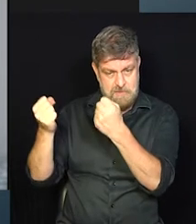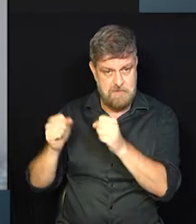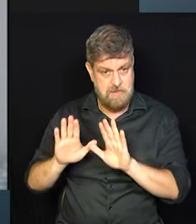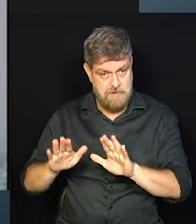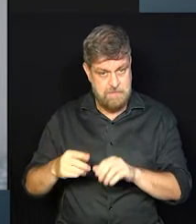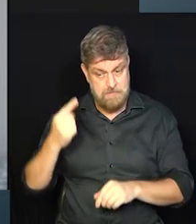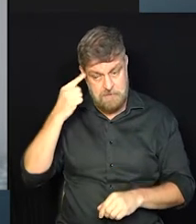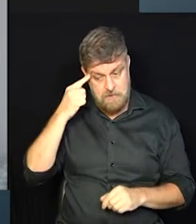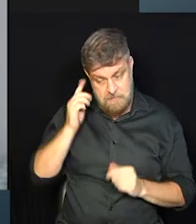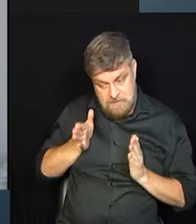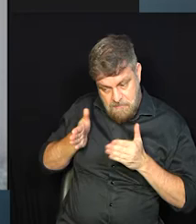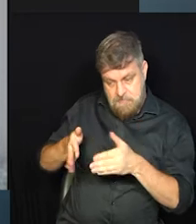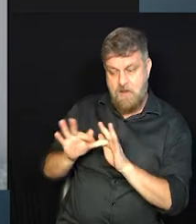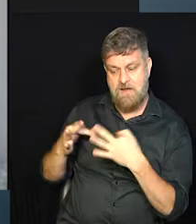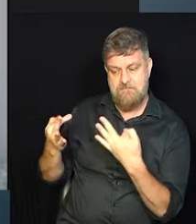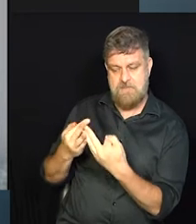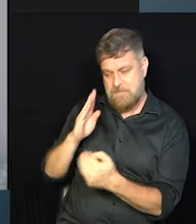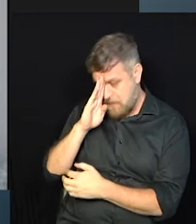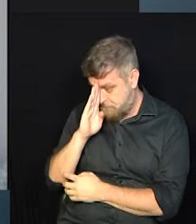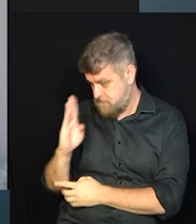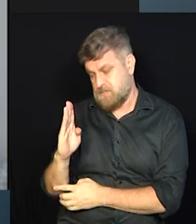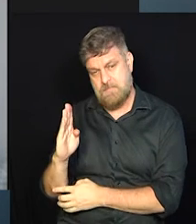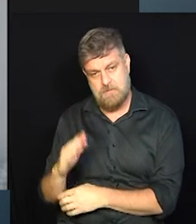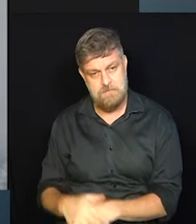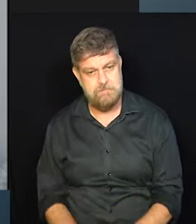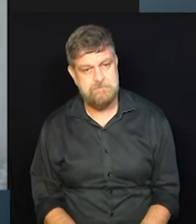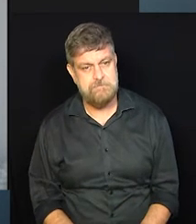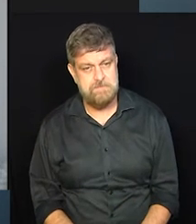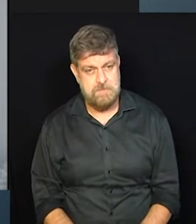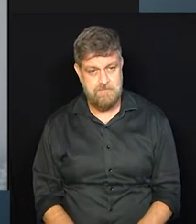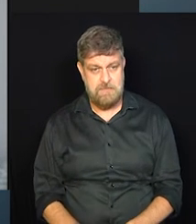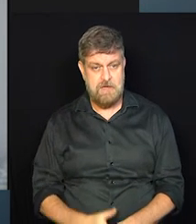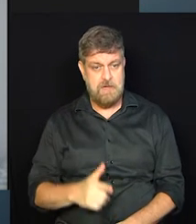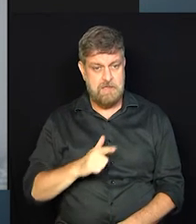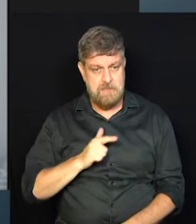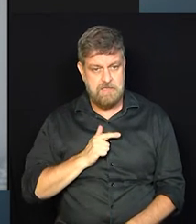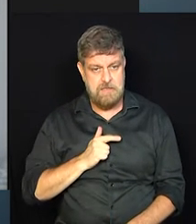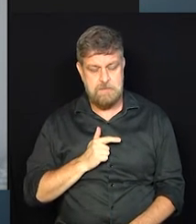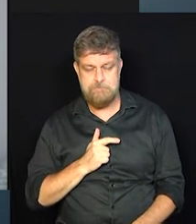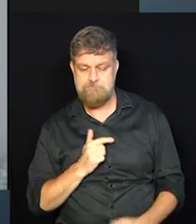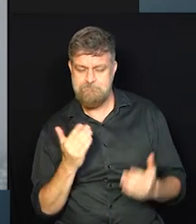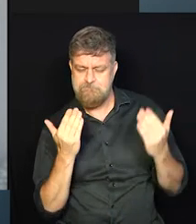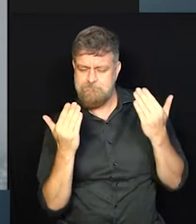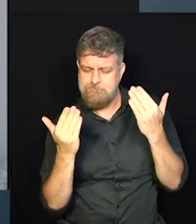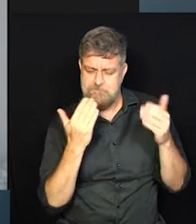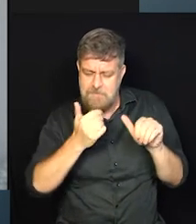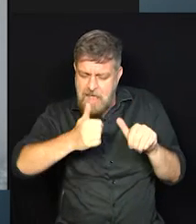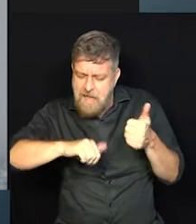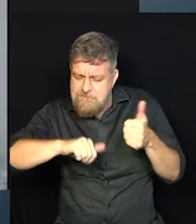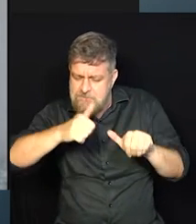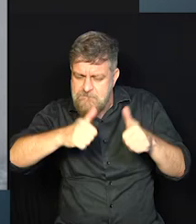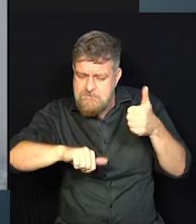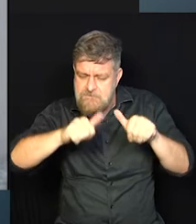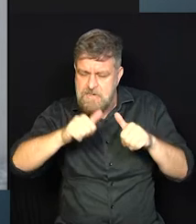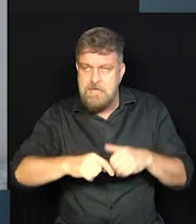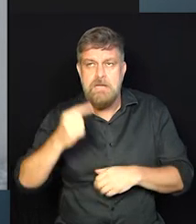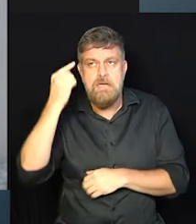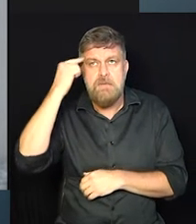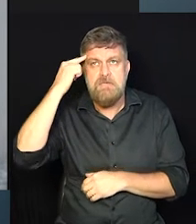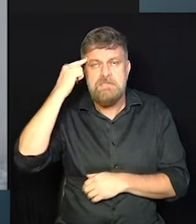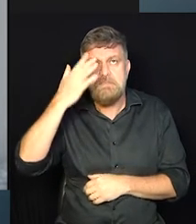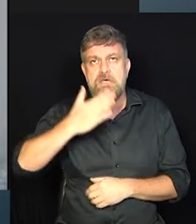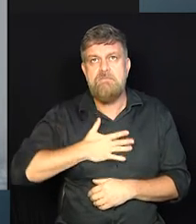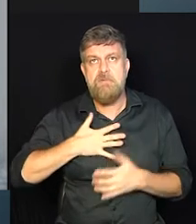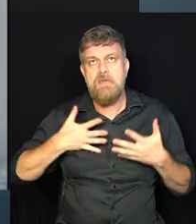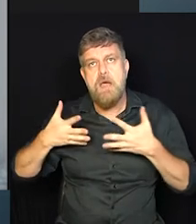por um trabalho. Eu penso assim, pelo menos. Então, eu acho que você tem que ponderar realmente, ver se isso não vai te atrapalhar,